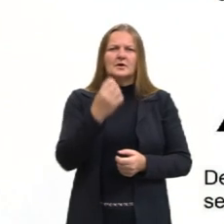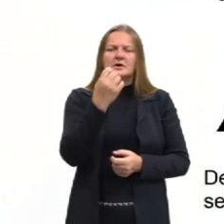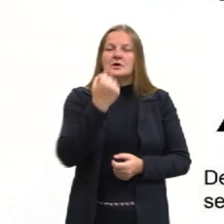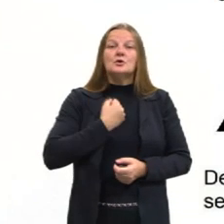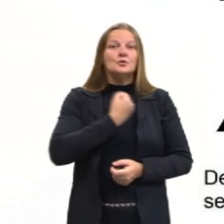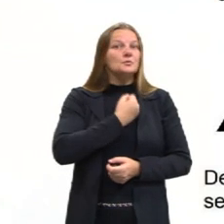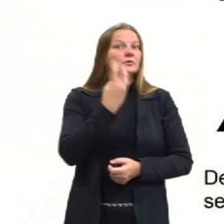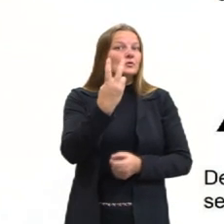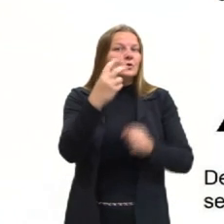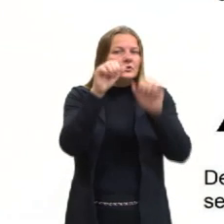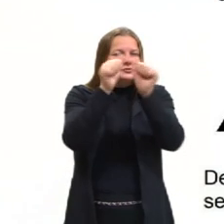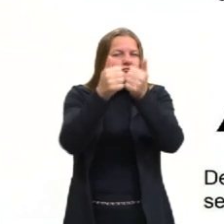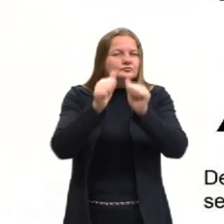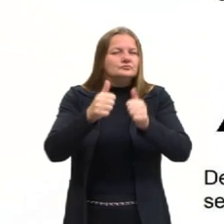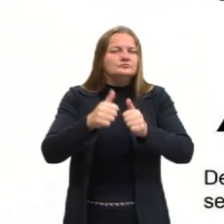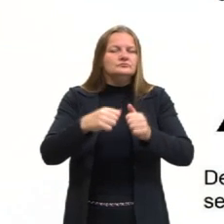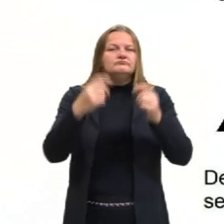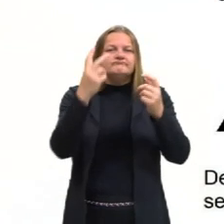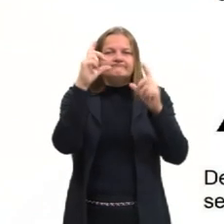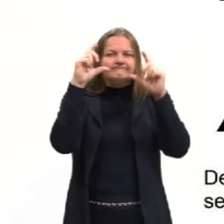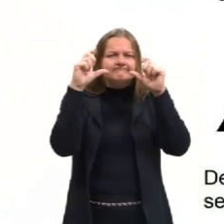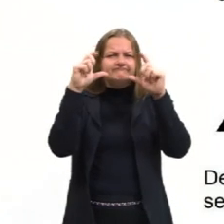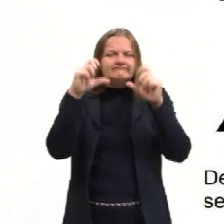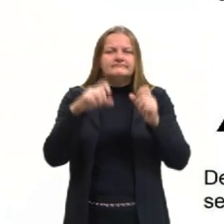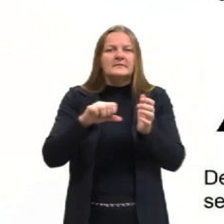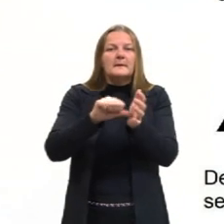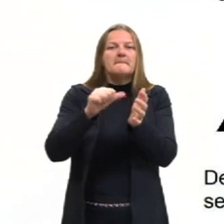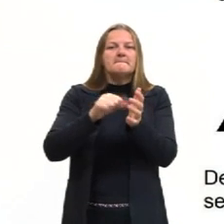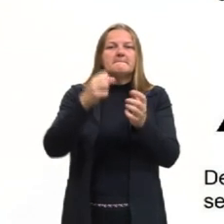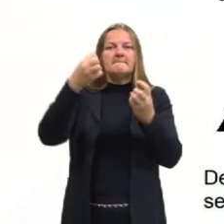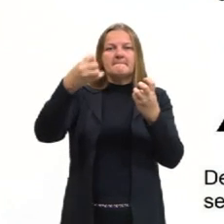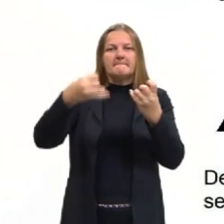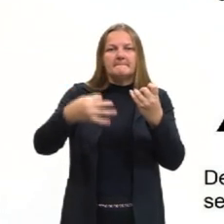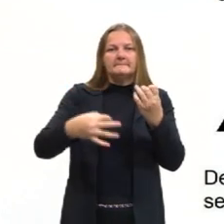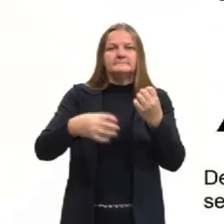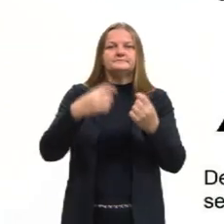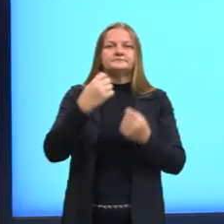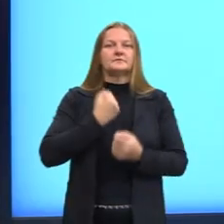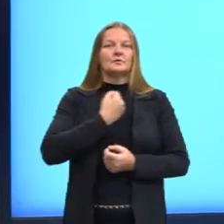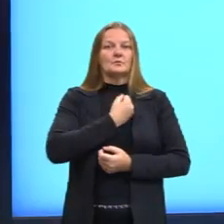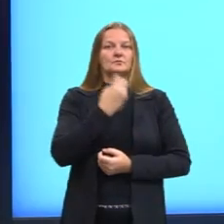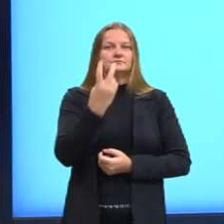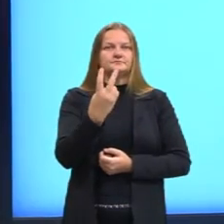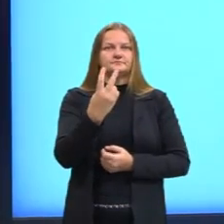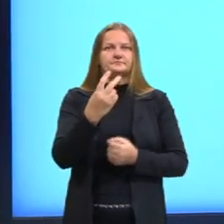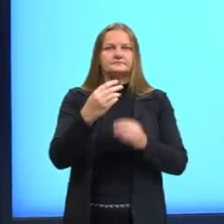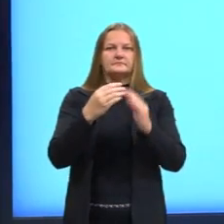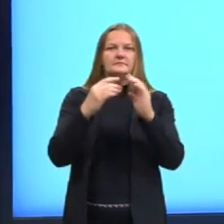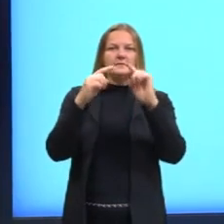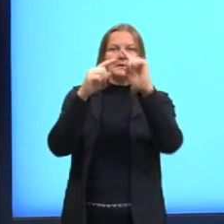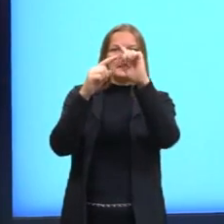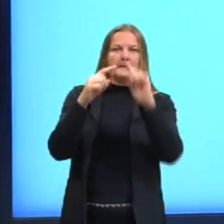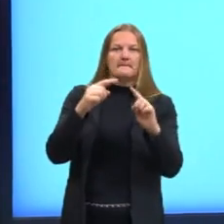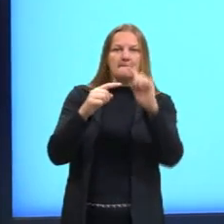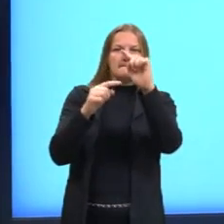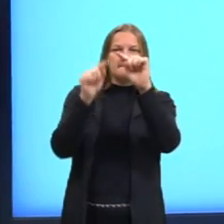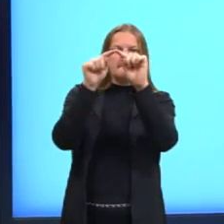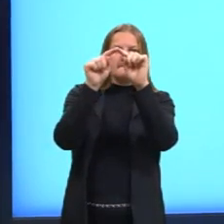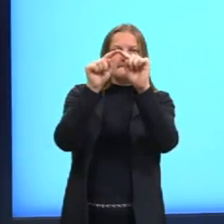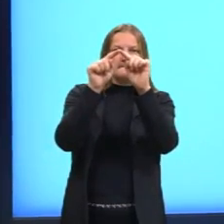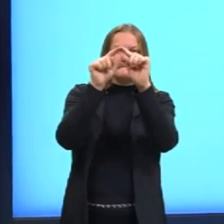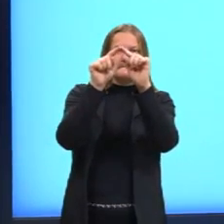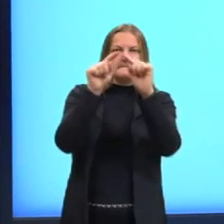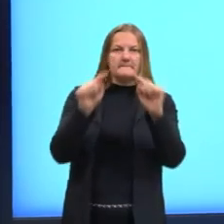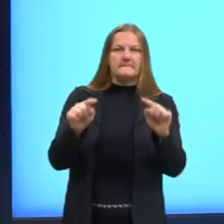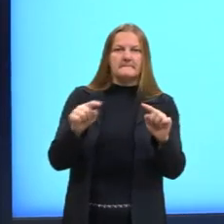aqui está dizendo no texto? Está dizendo que, primeira coisa, no item 2, a metade do lado, então, do